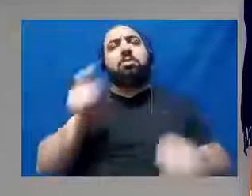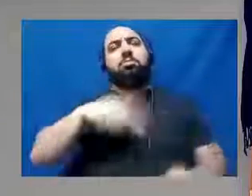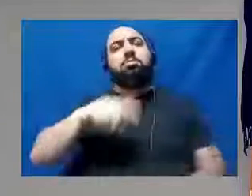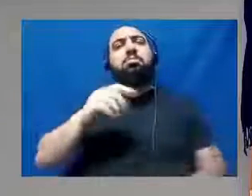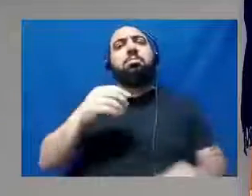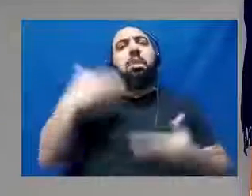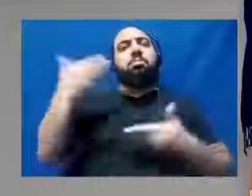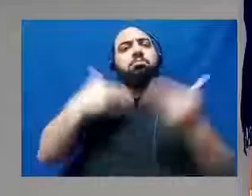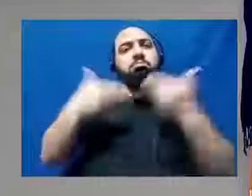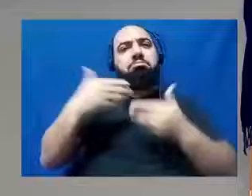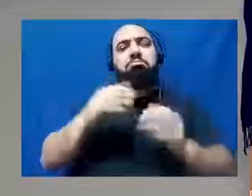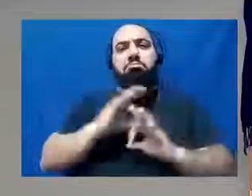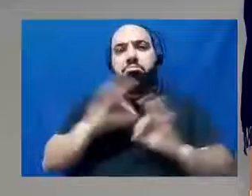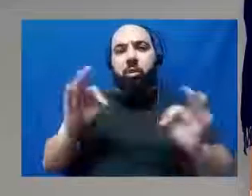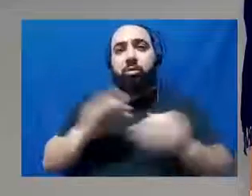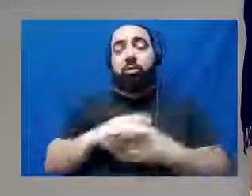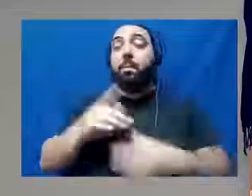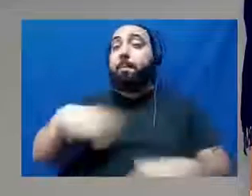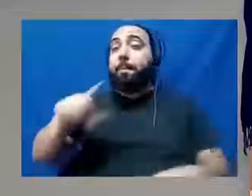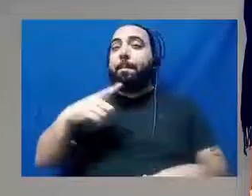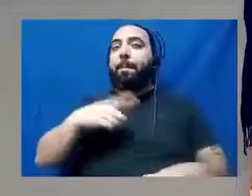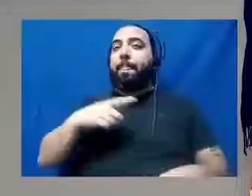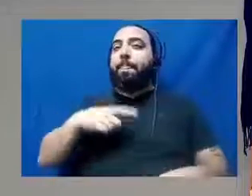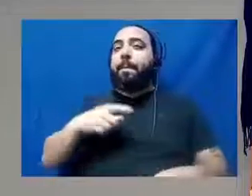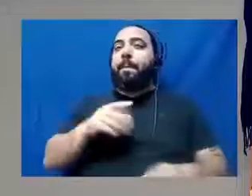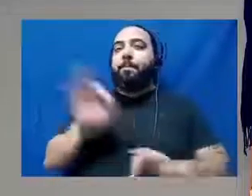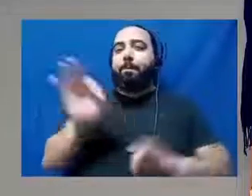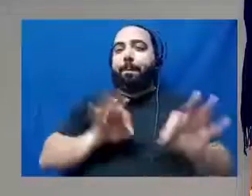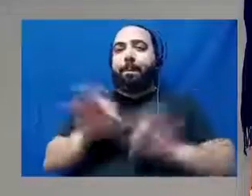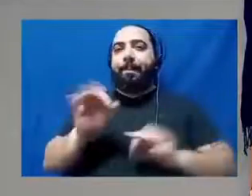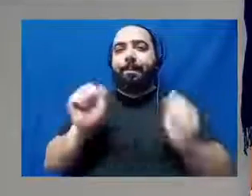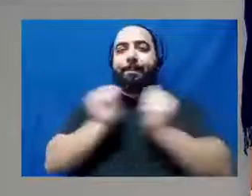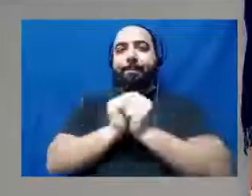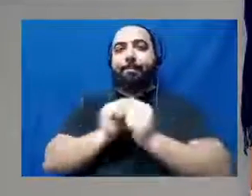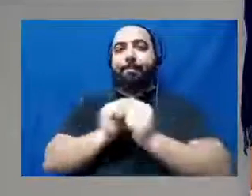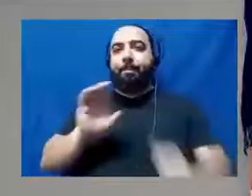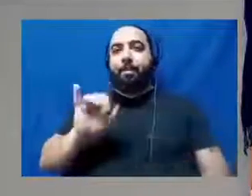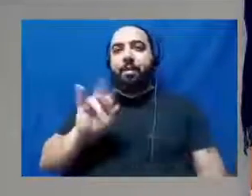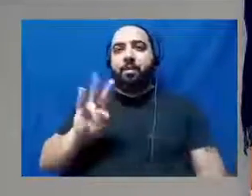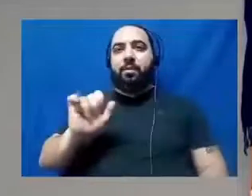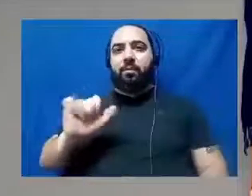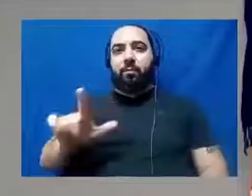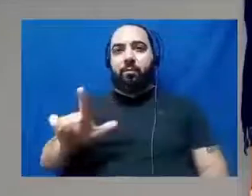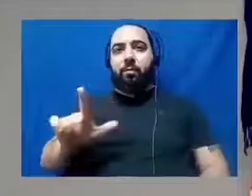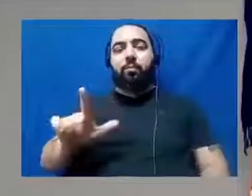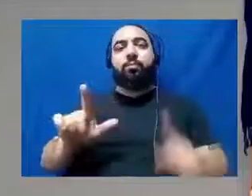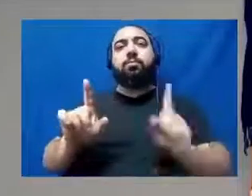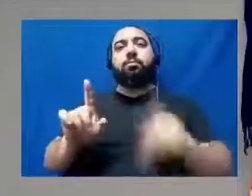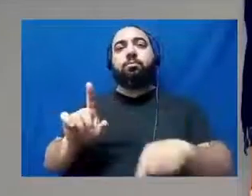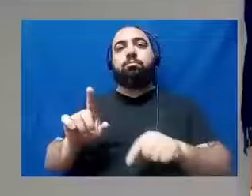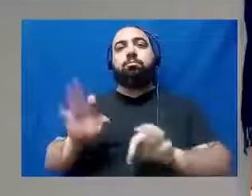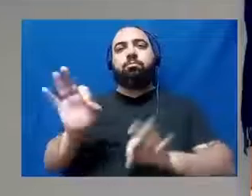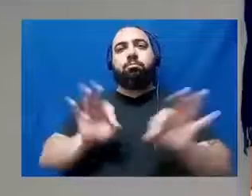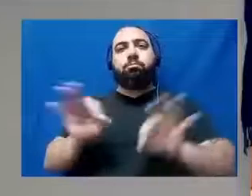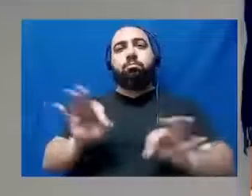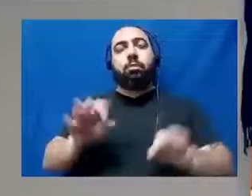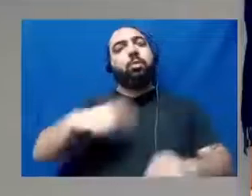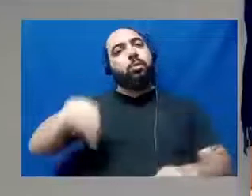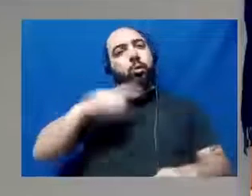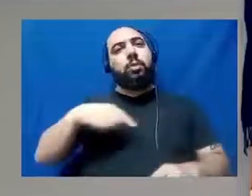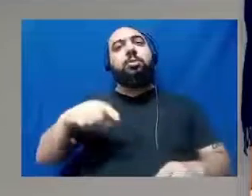Então, quando eles instauram uma operação dessa, junto com a Polícia Civil, todos os seus comandados, nós temos que, sim,